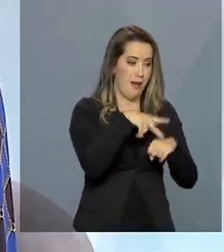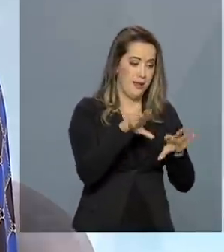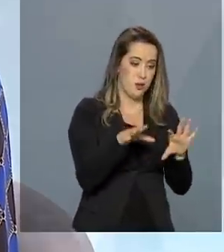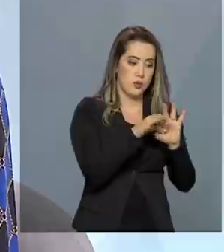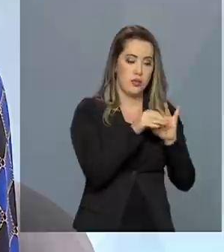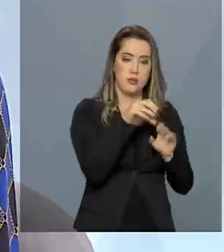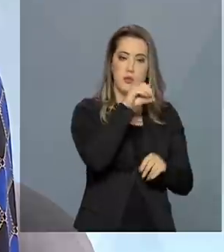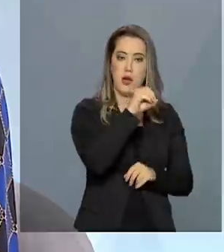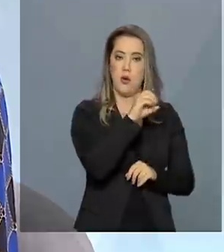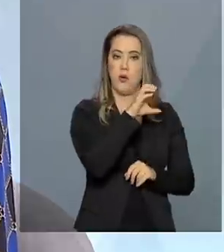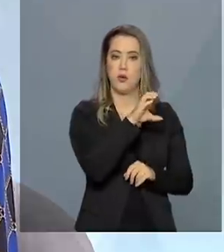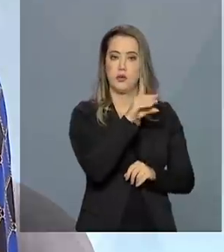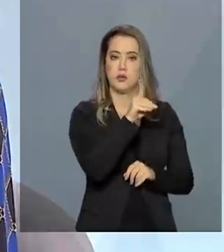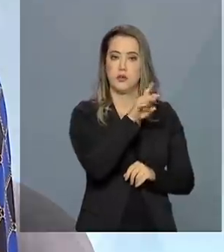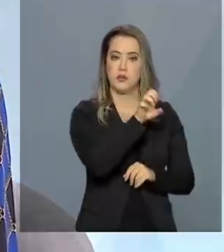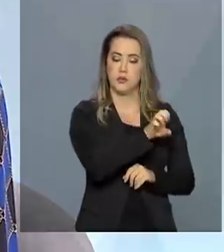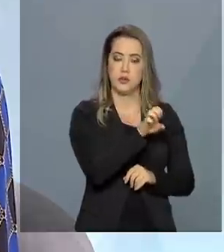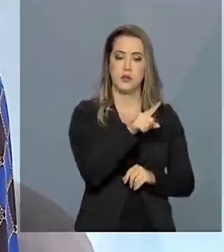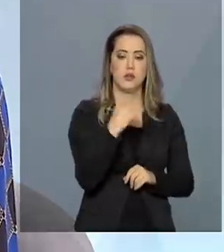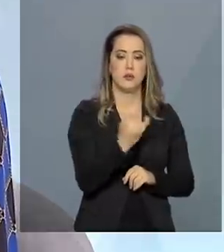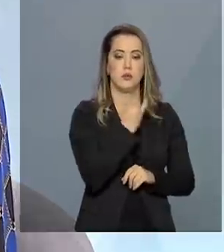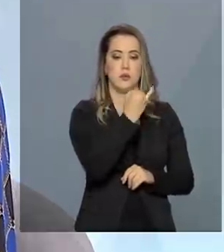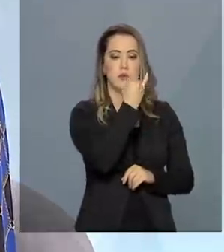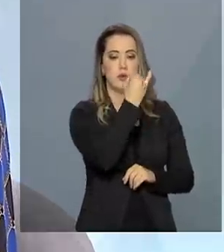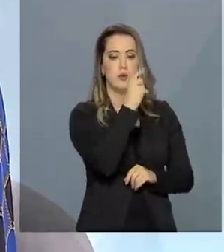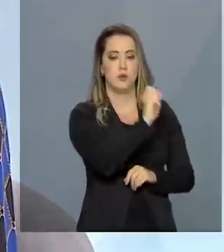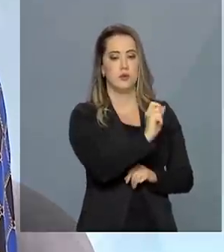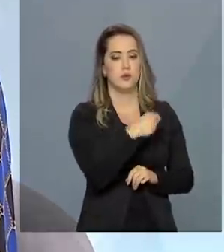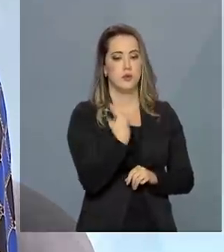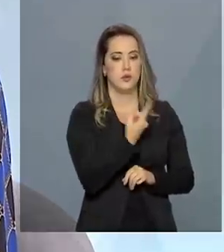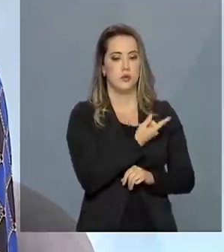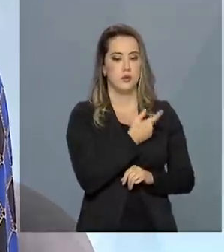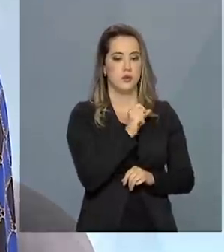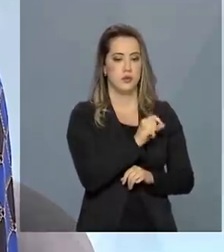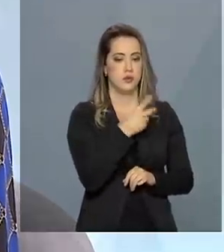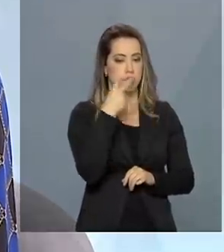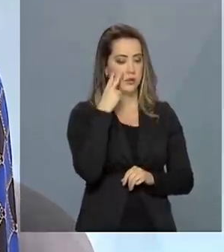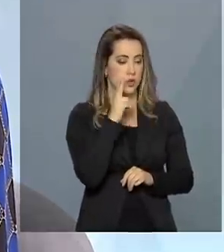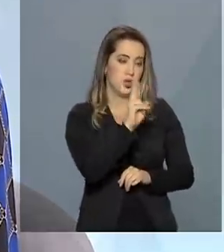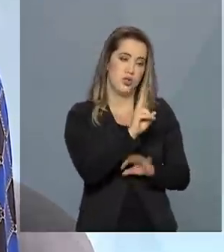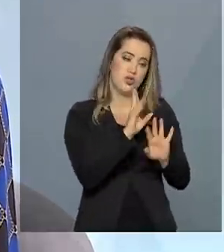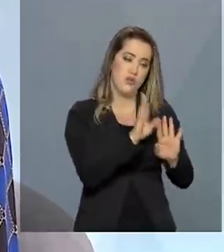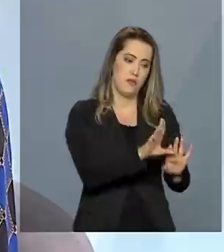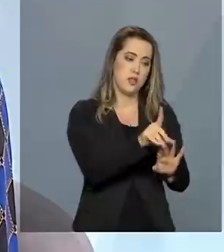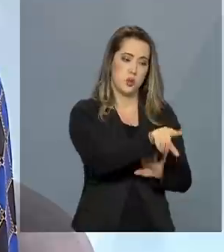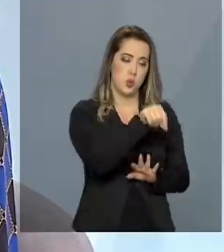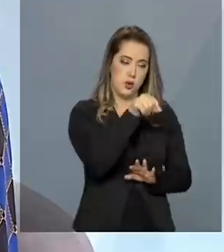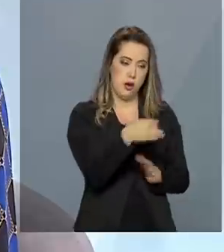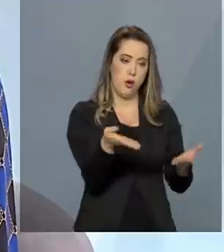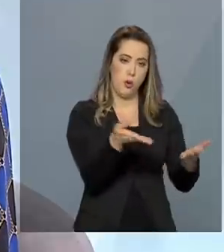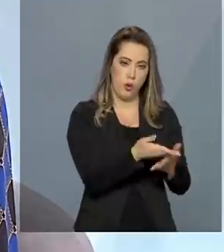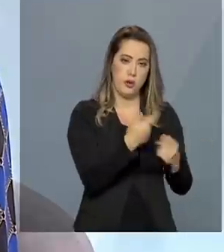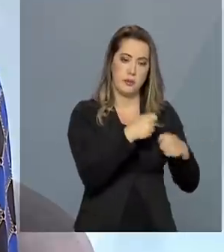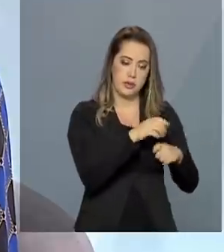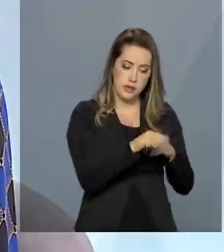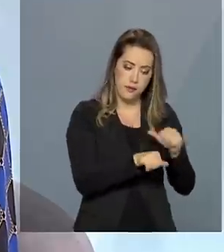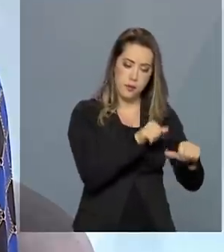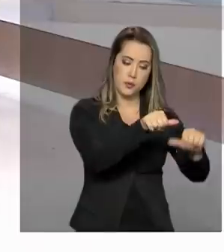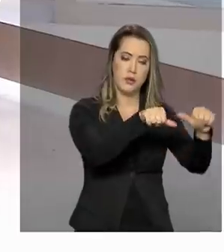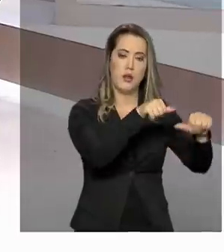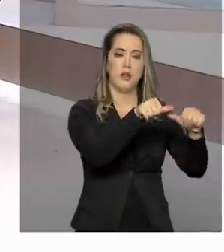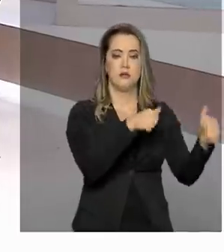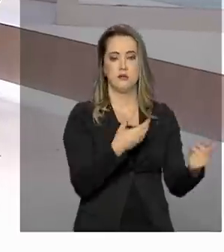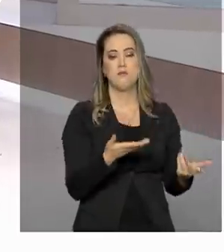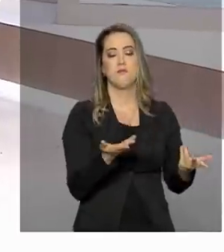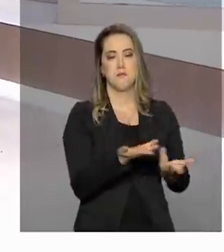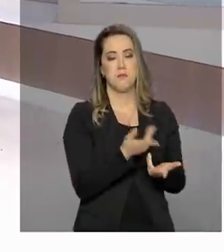isso foi muito importante para que fosse tomada essa decisão, que fosse implementado, de fato, o